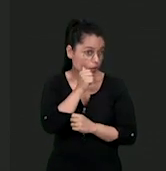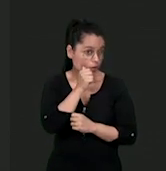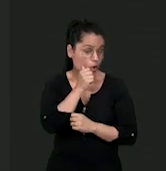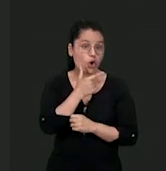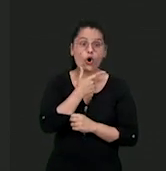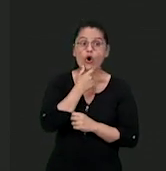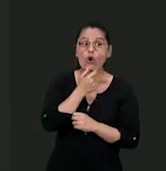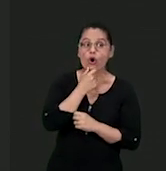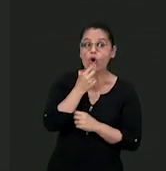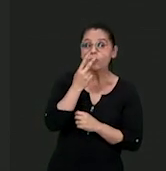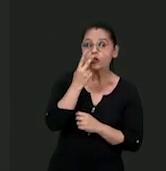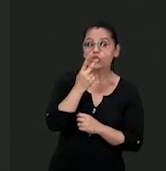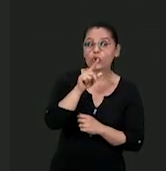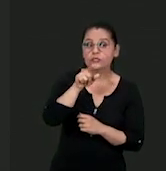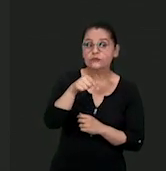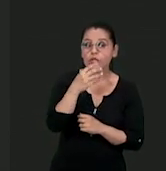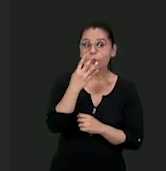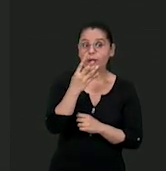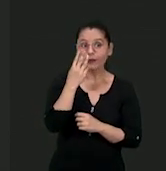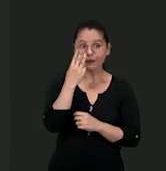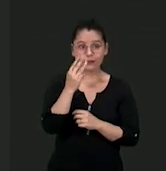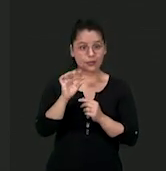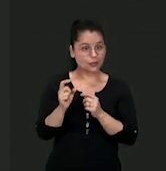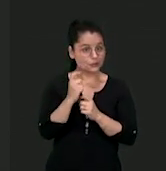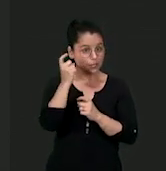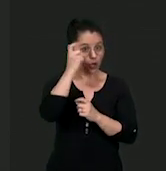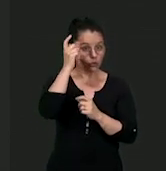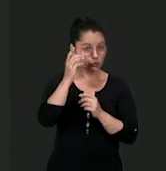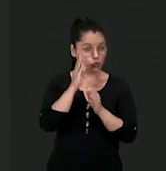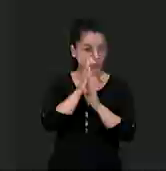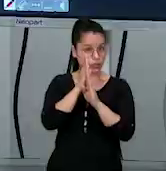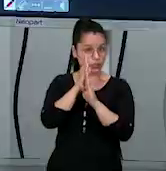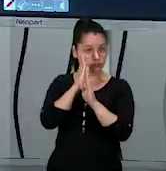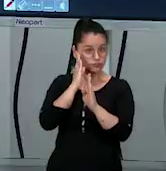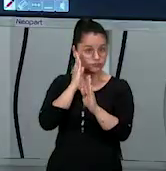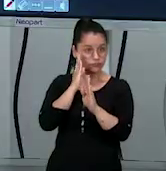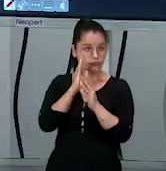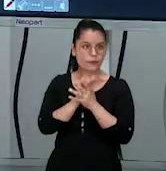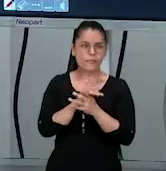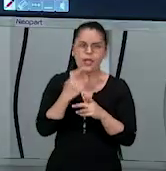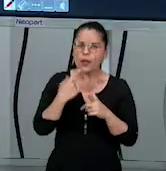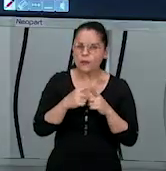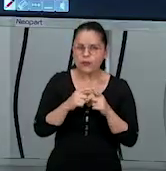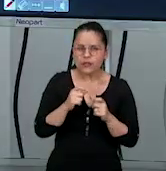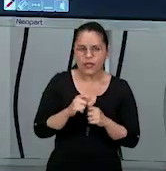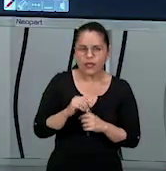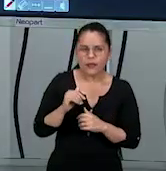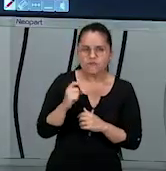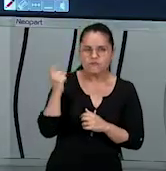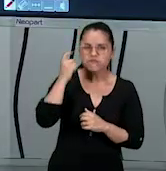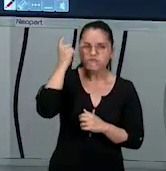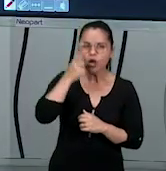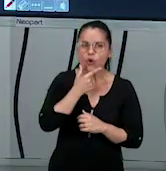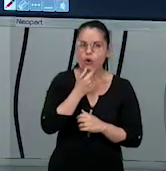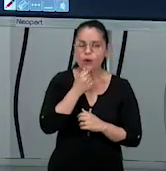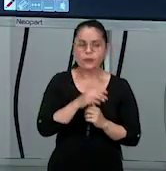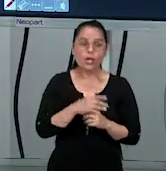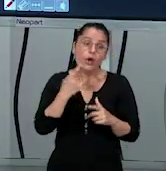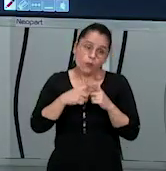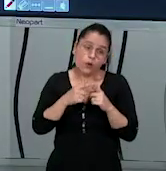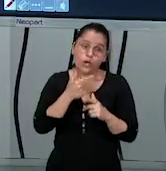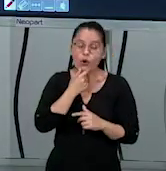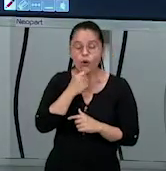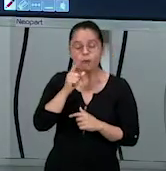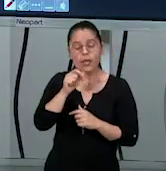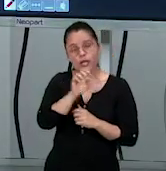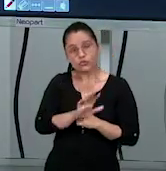de dois metros e quarenta três para homens, ok? Por que a rede dos homens é um pouco mais alta? E no geral, o homem é mais alto